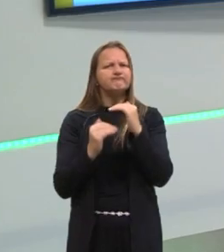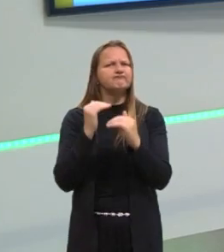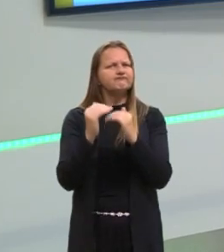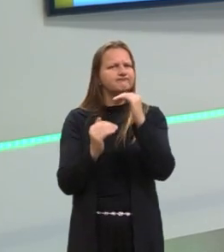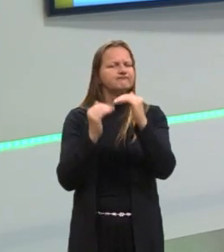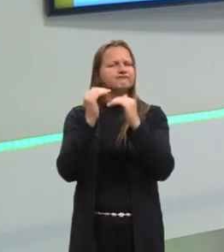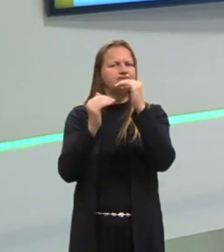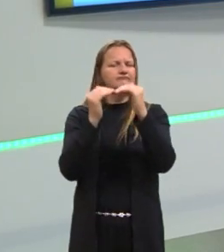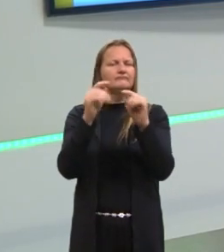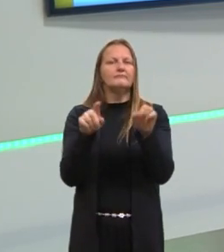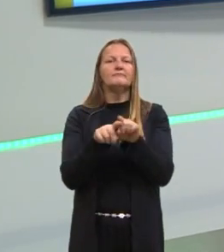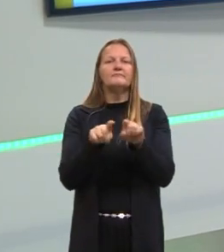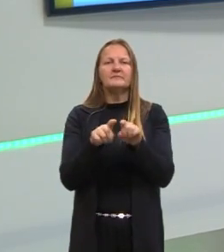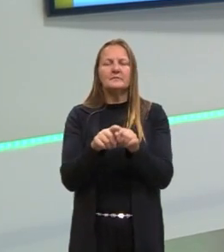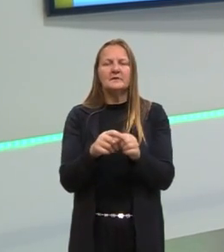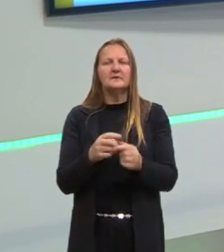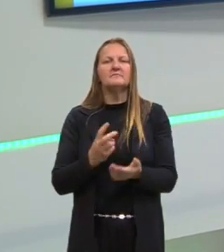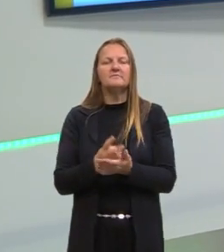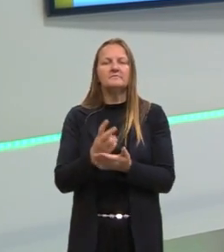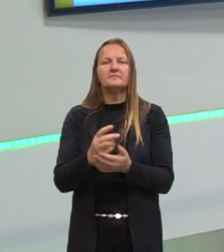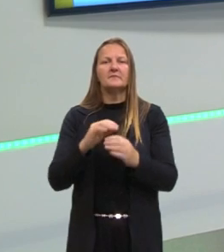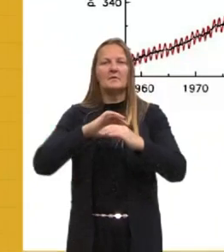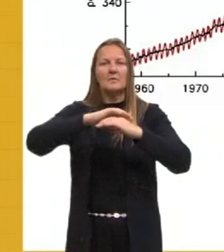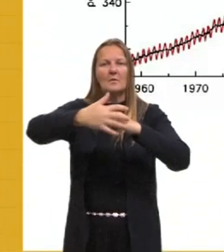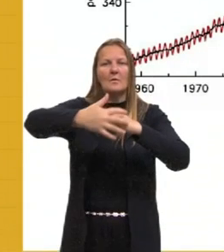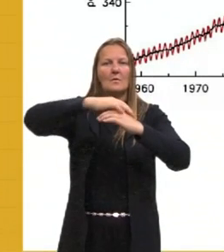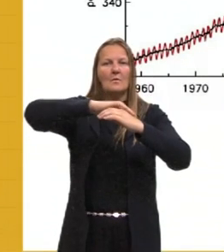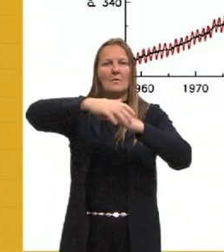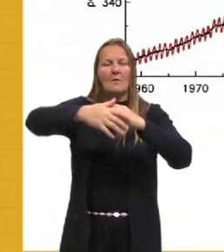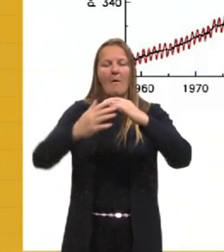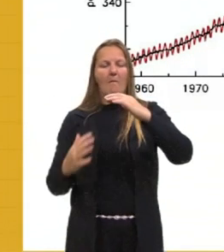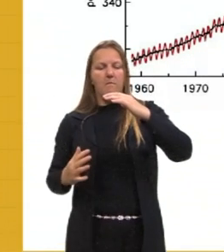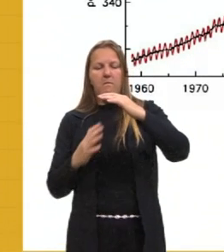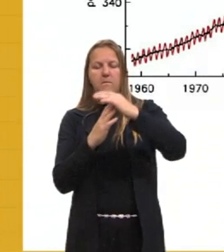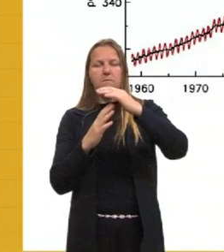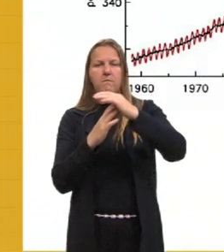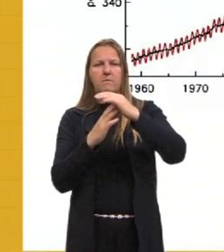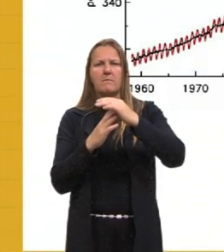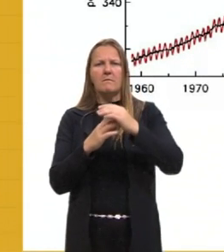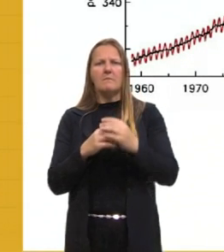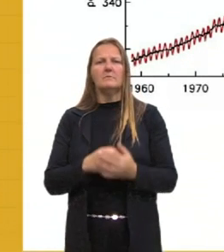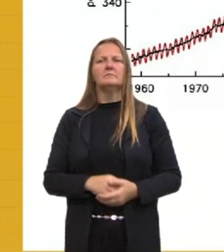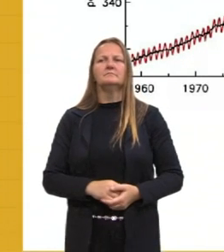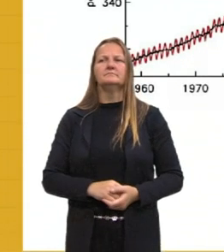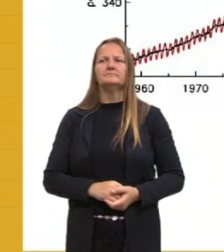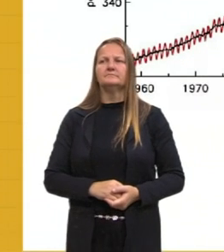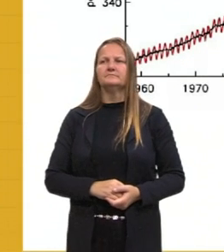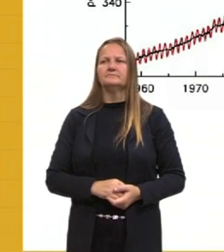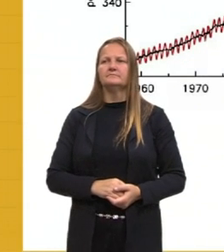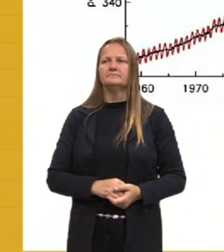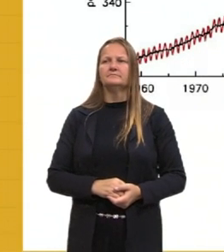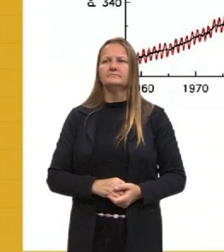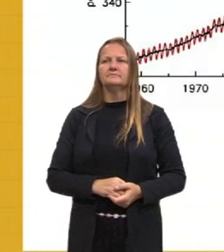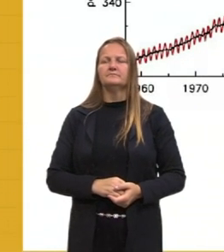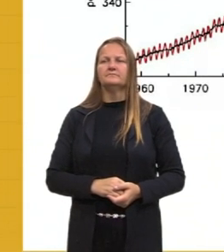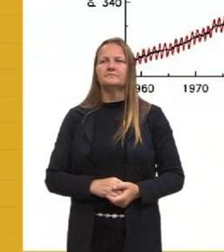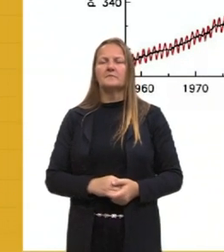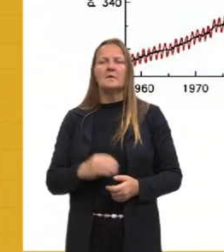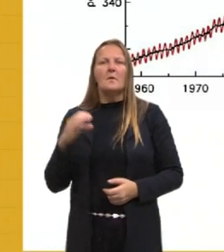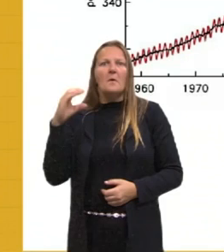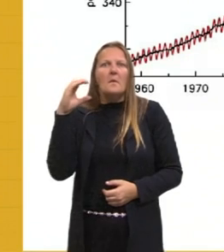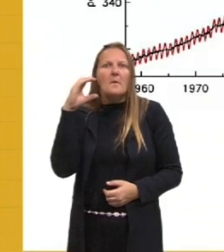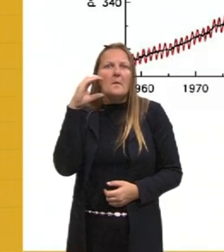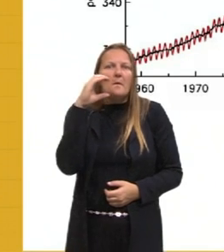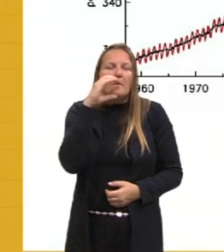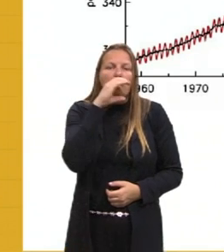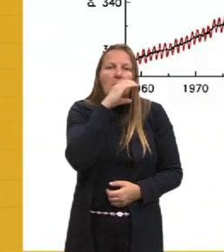E também ele persiste na atmosfera e no oceano por milhares de anos, tá? Esse aquecimento já tem